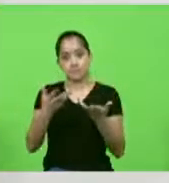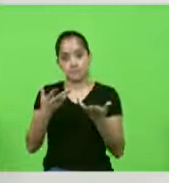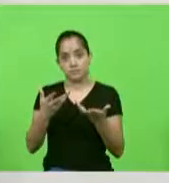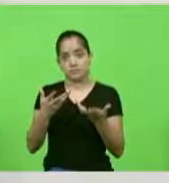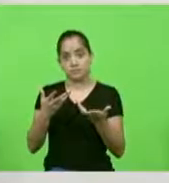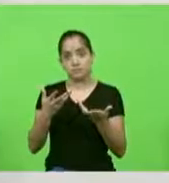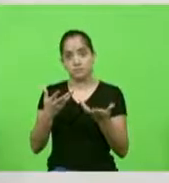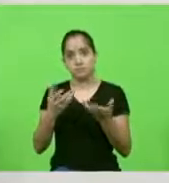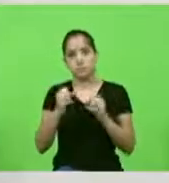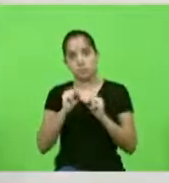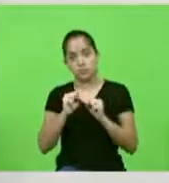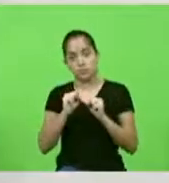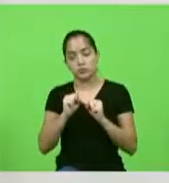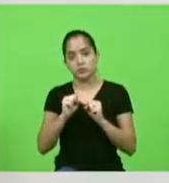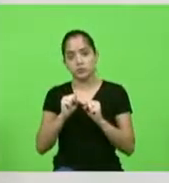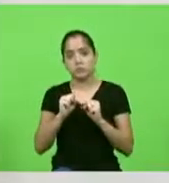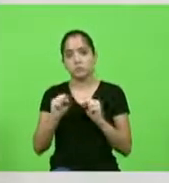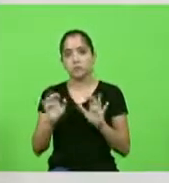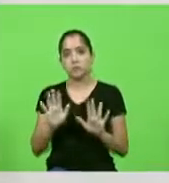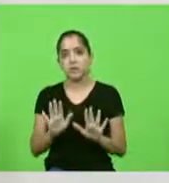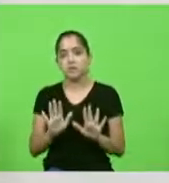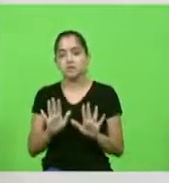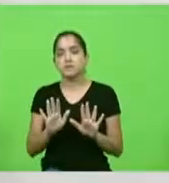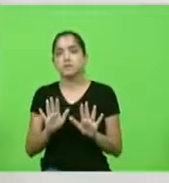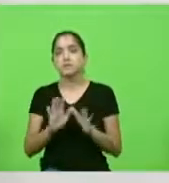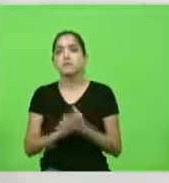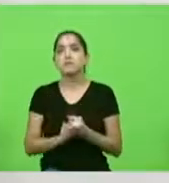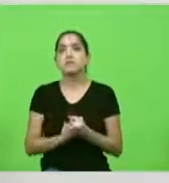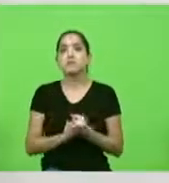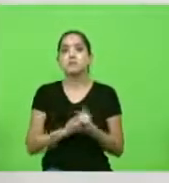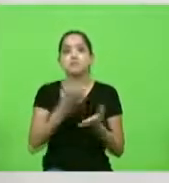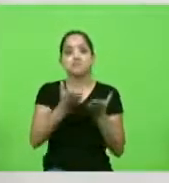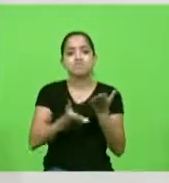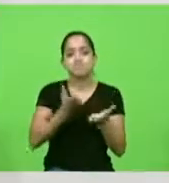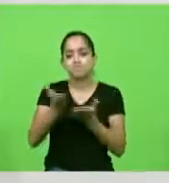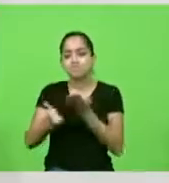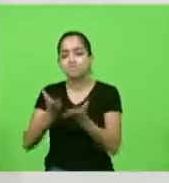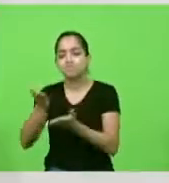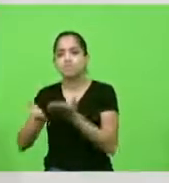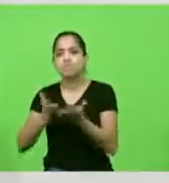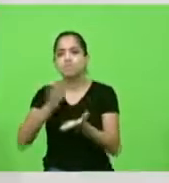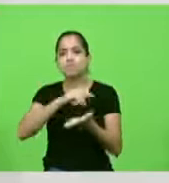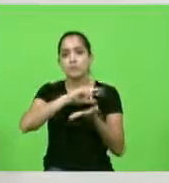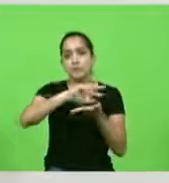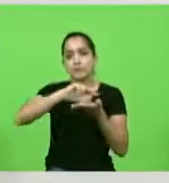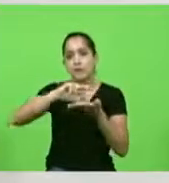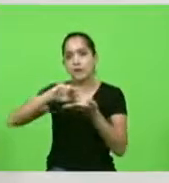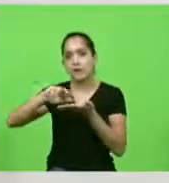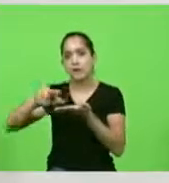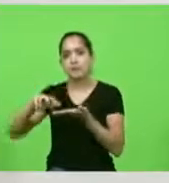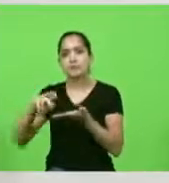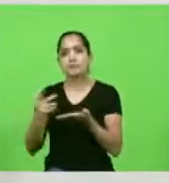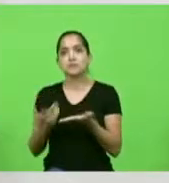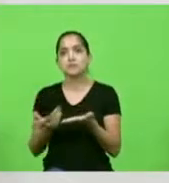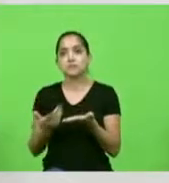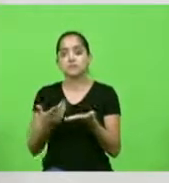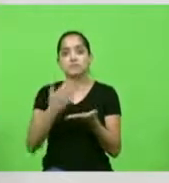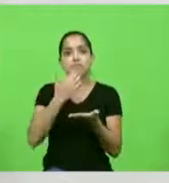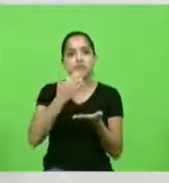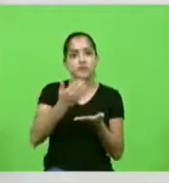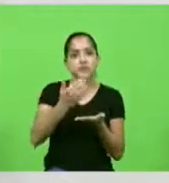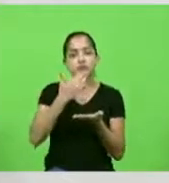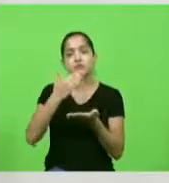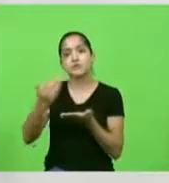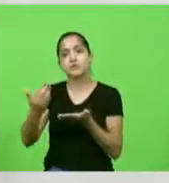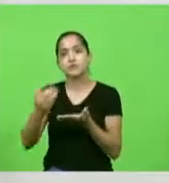Seria muito fácil atender as dezenas de pedidos